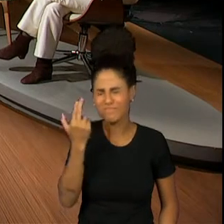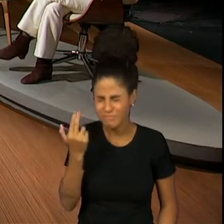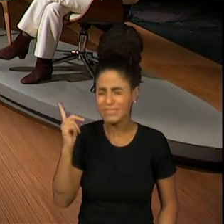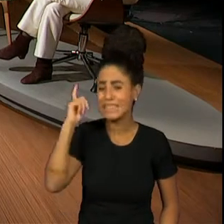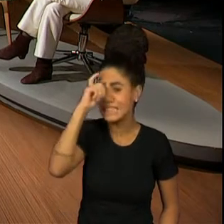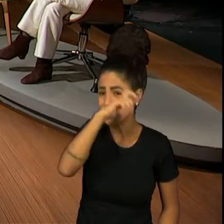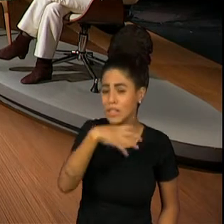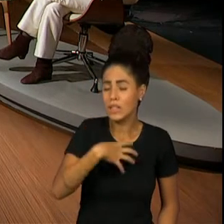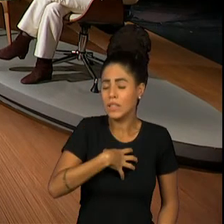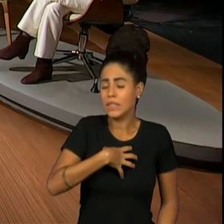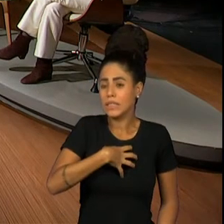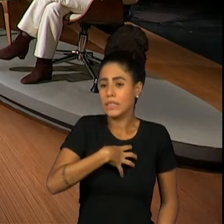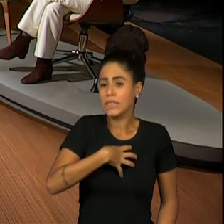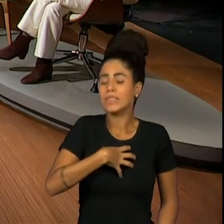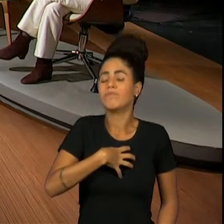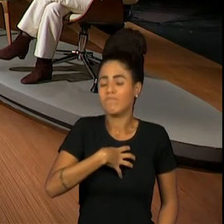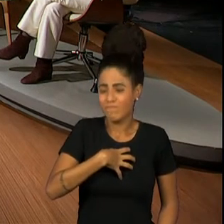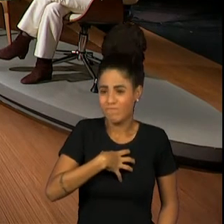sinto falta.